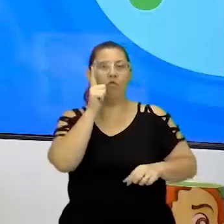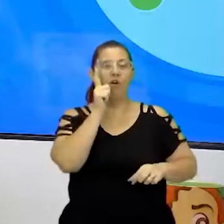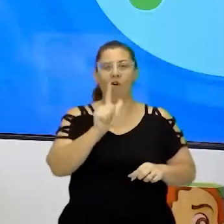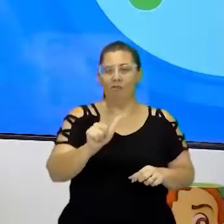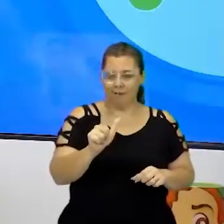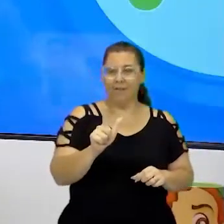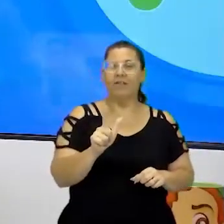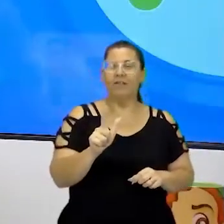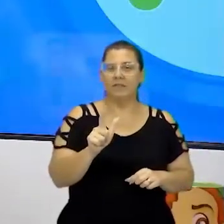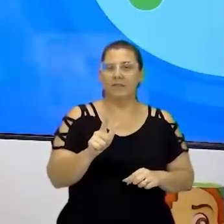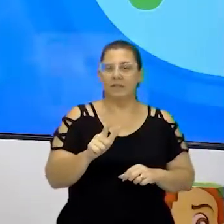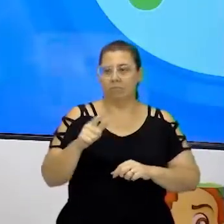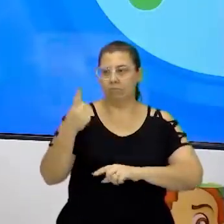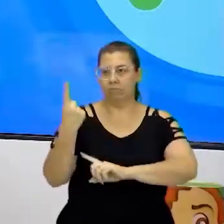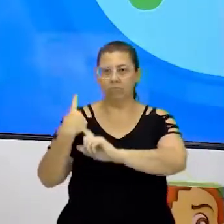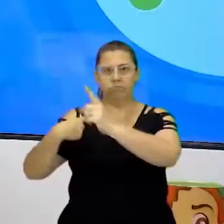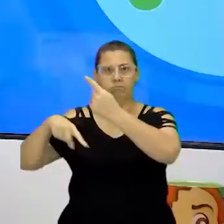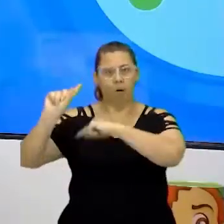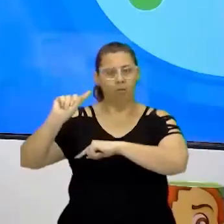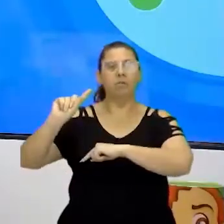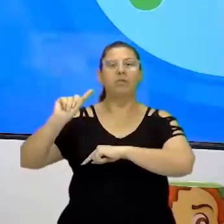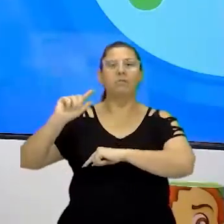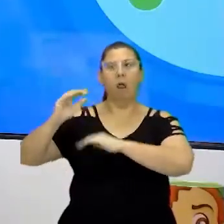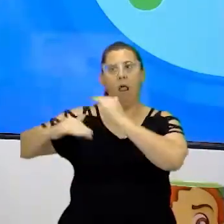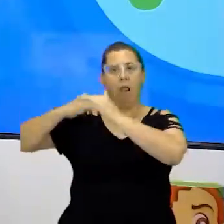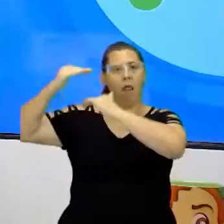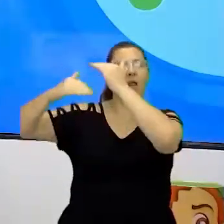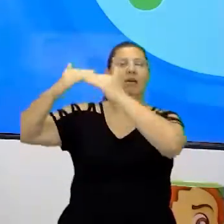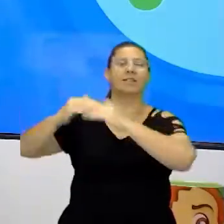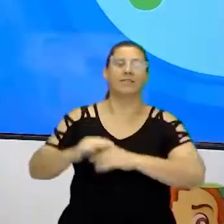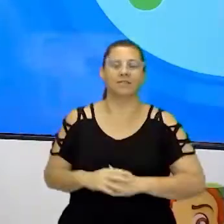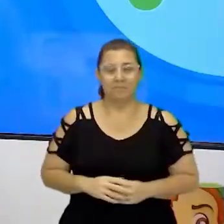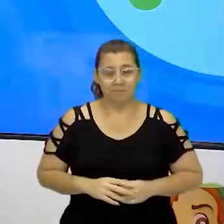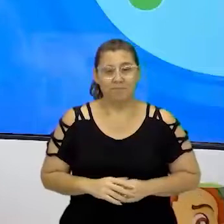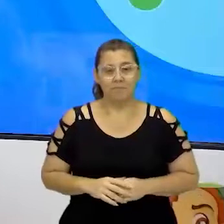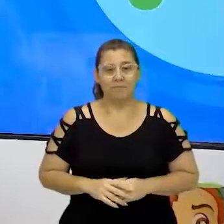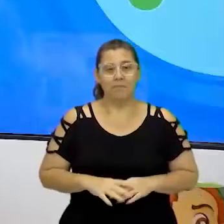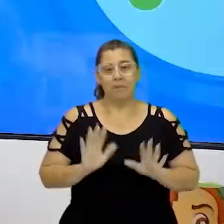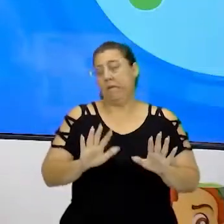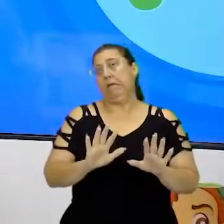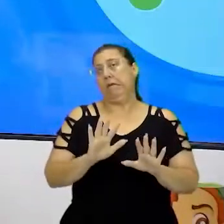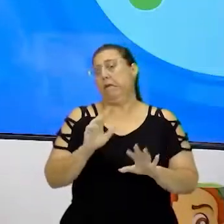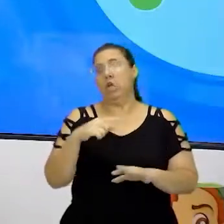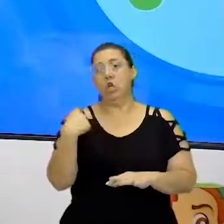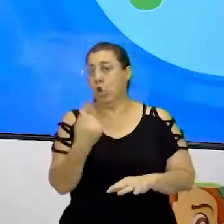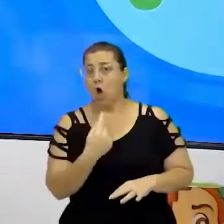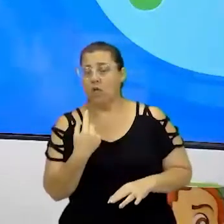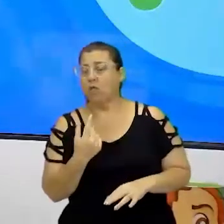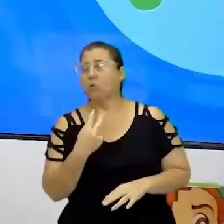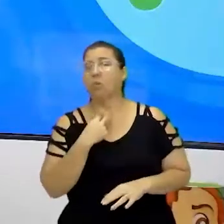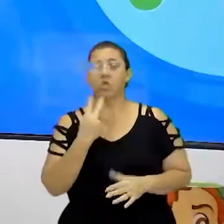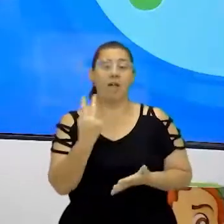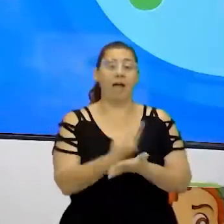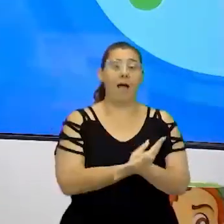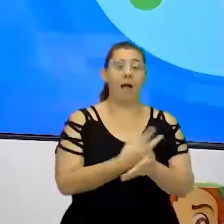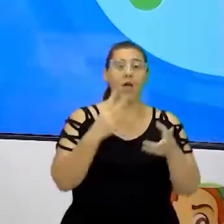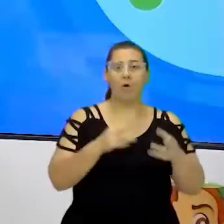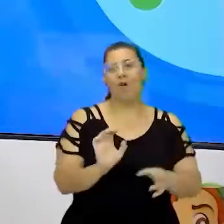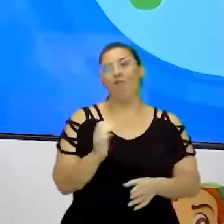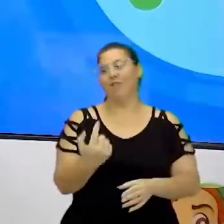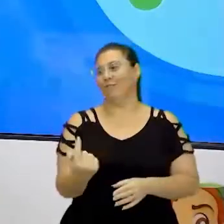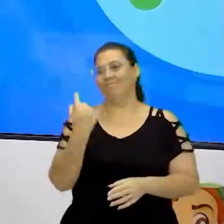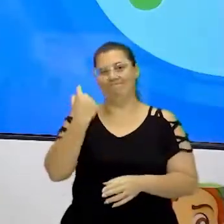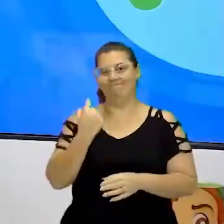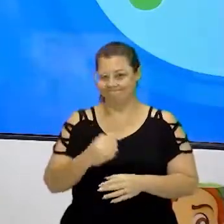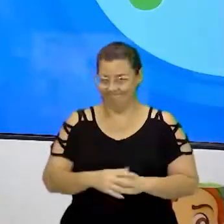evoluir, crescer e, muitas vezes, não cometer os erros que as pessoas do passado